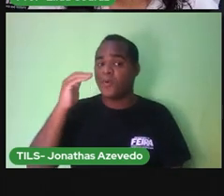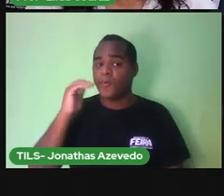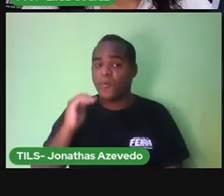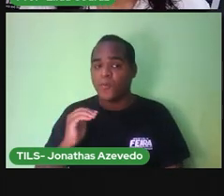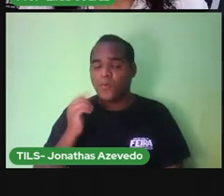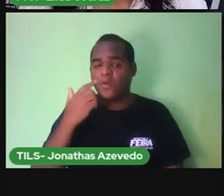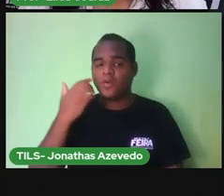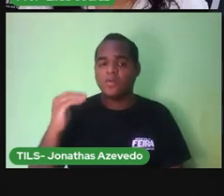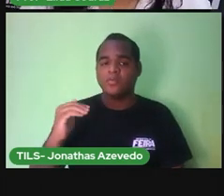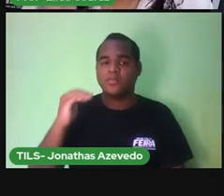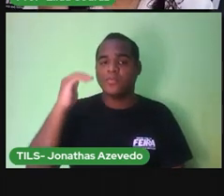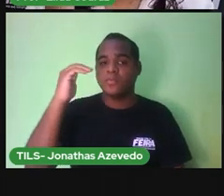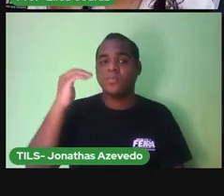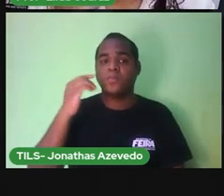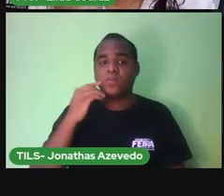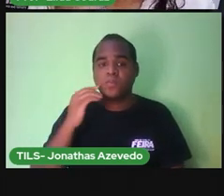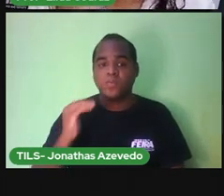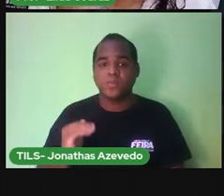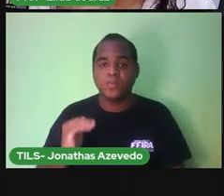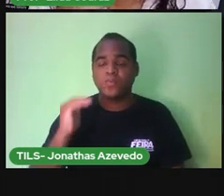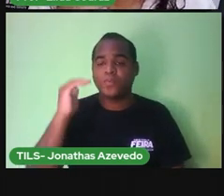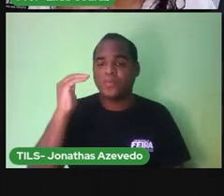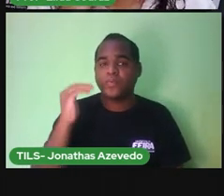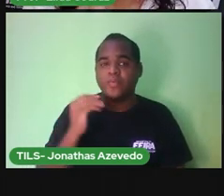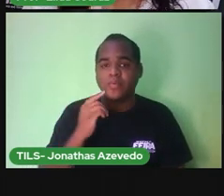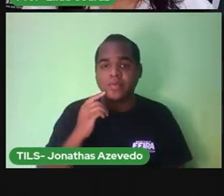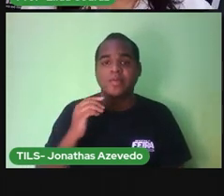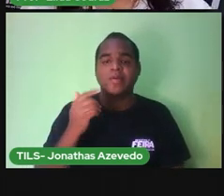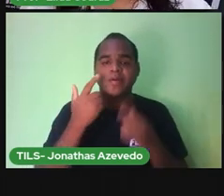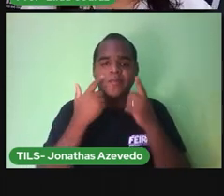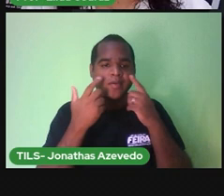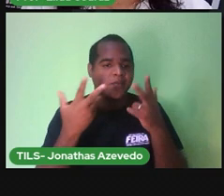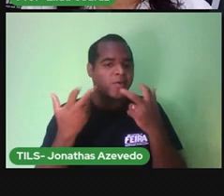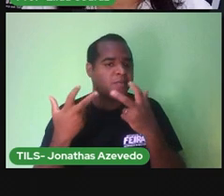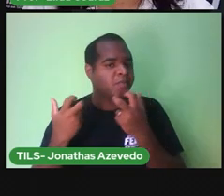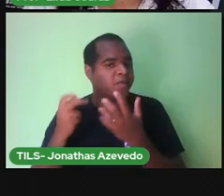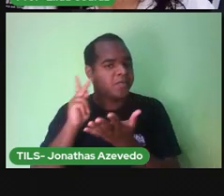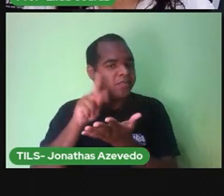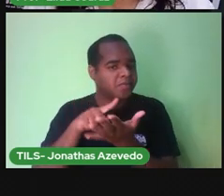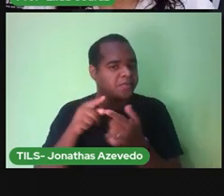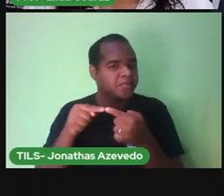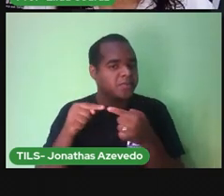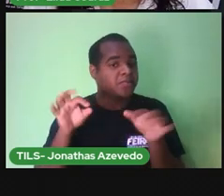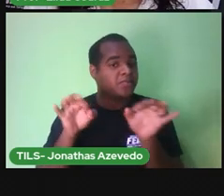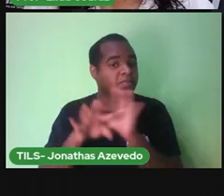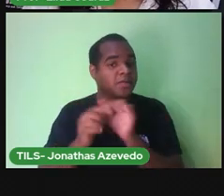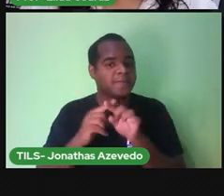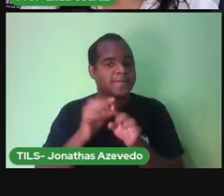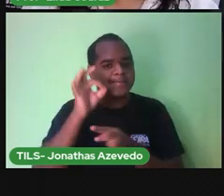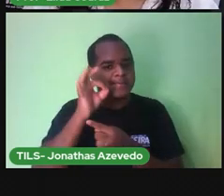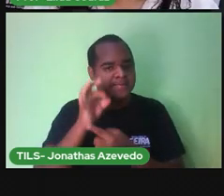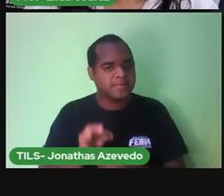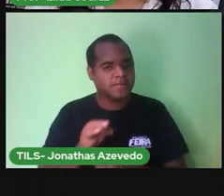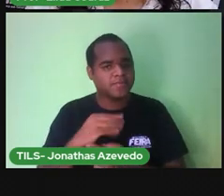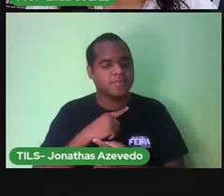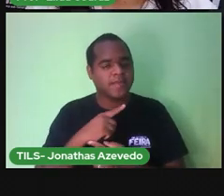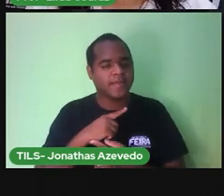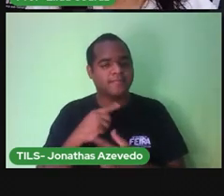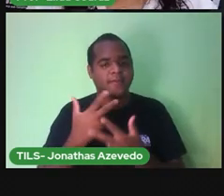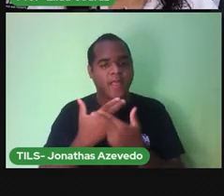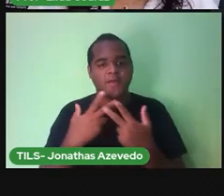maior E quem é menor Apenas observando Mas para nós termos A certeza Da